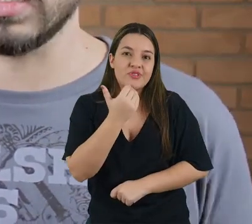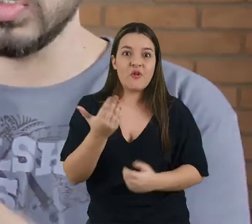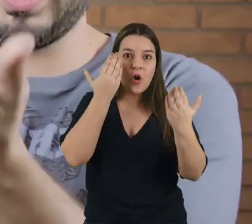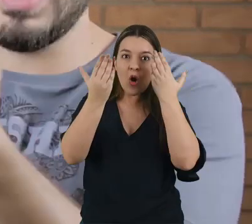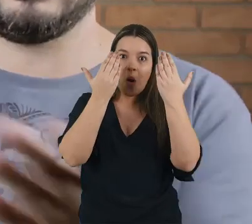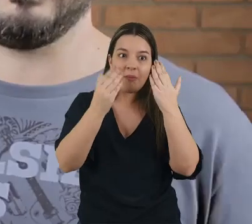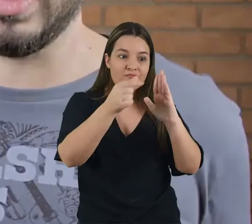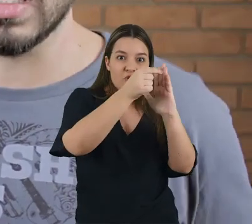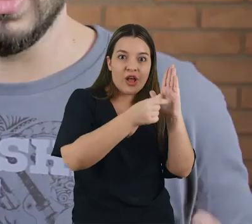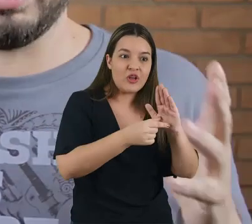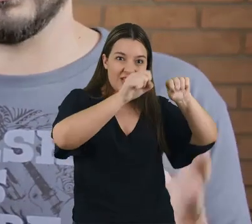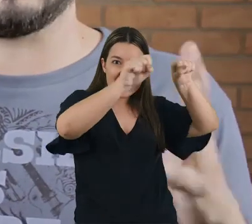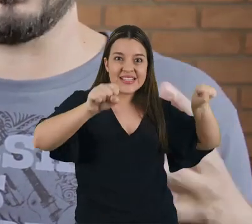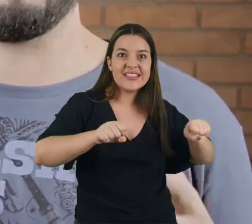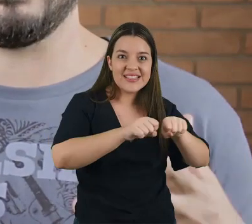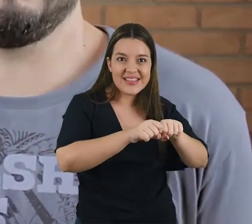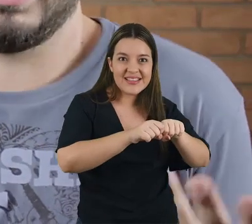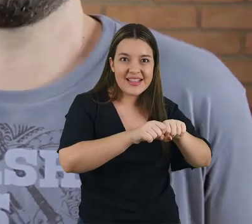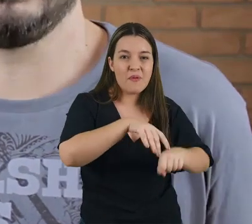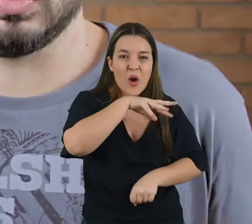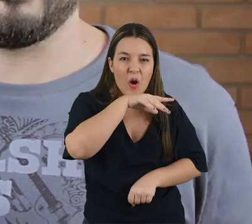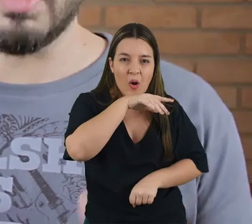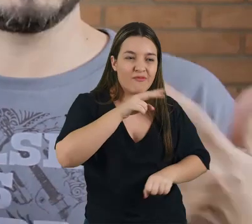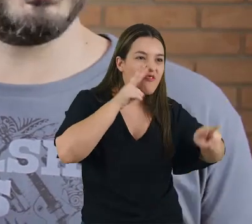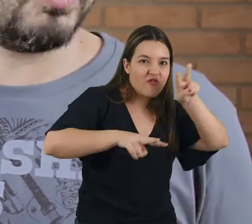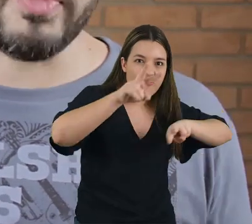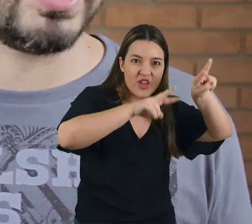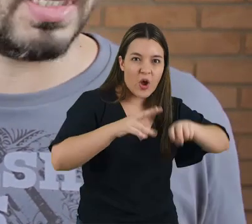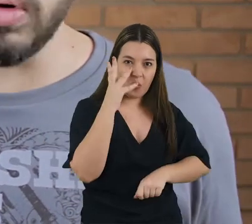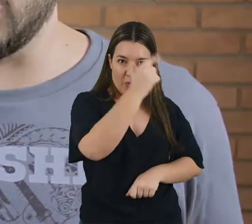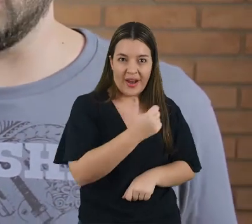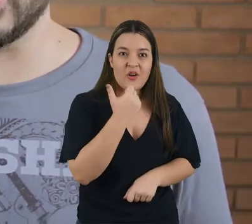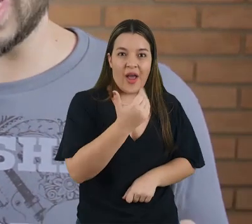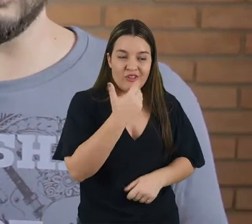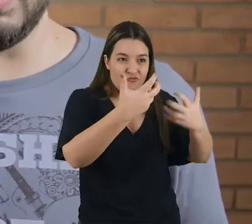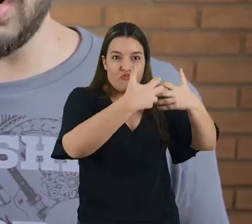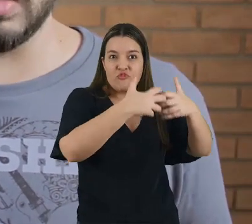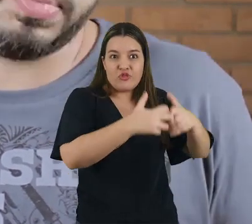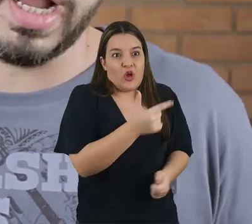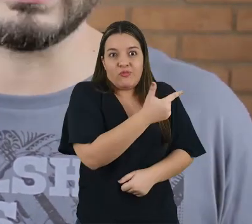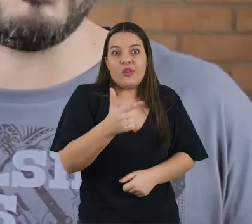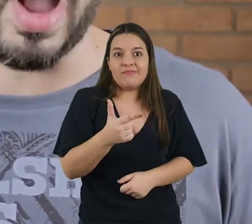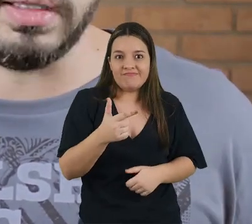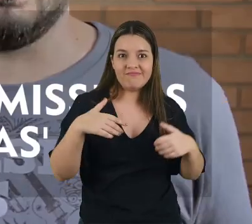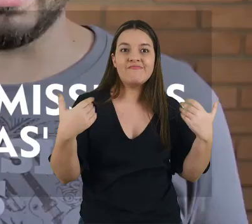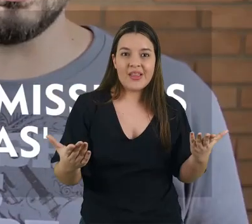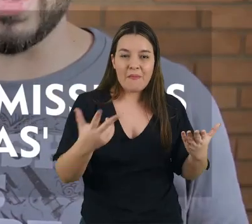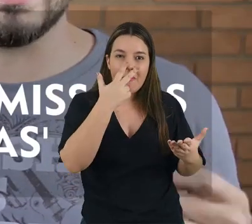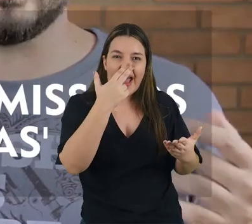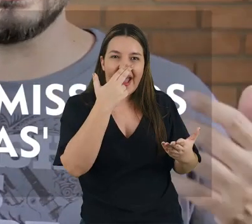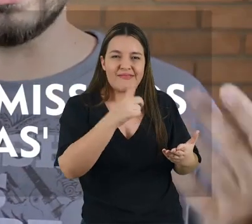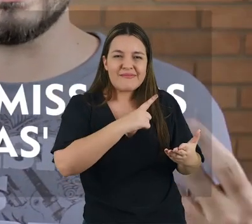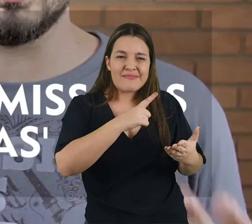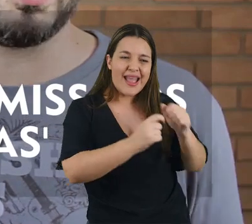interface, esfregar a interface, pra fazer aquilo lá ficar mais bonito. Ficar mais bonito vai fazer alguém achar aquilo melhor? Até vai, mas